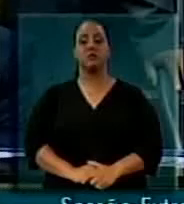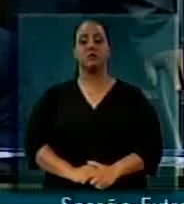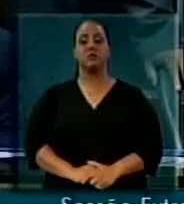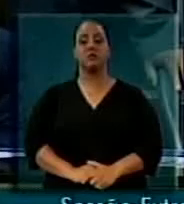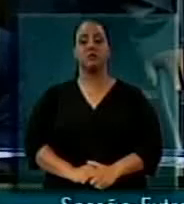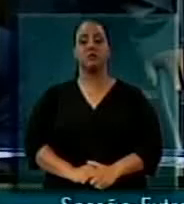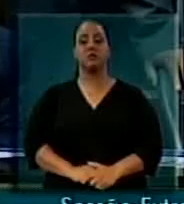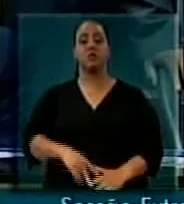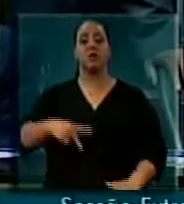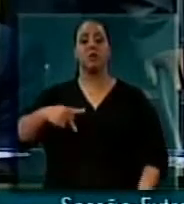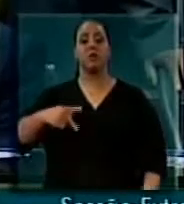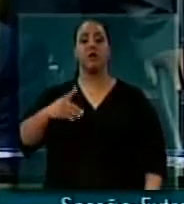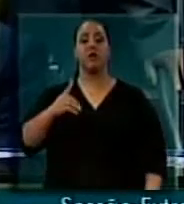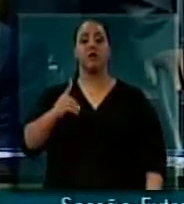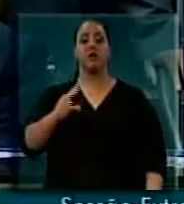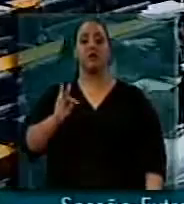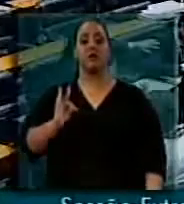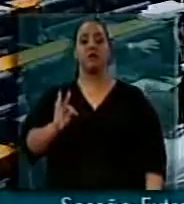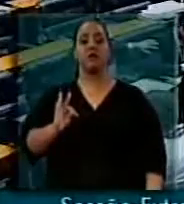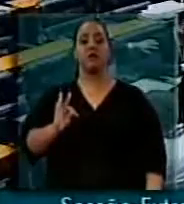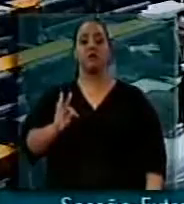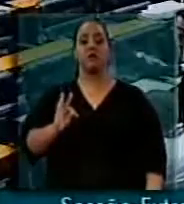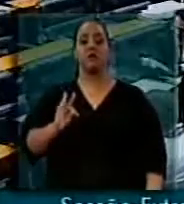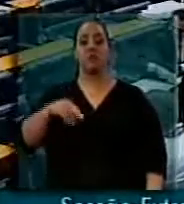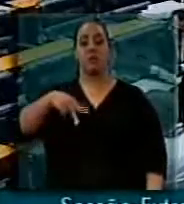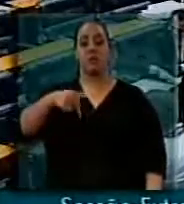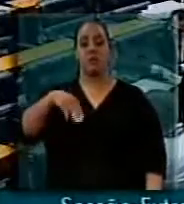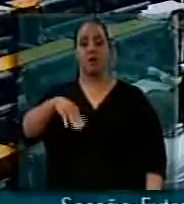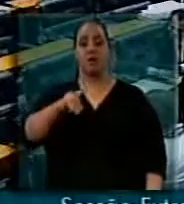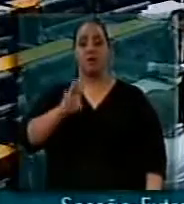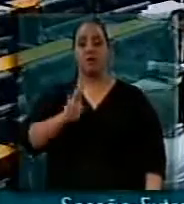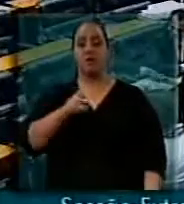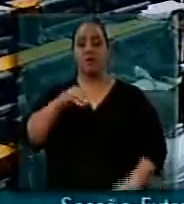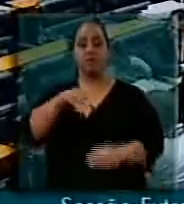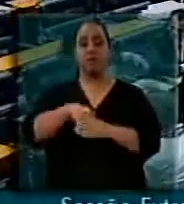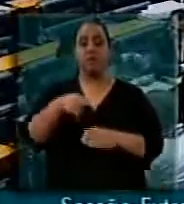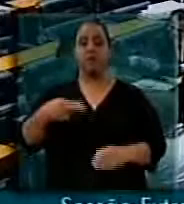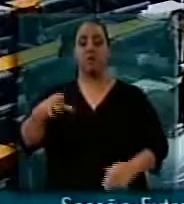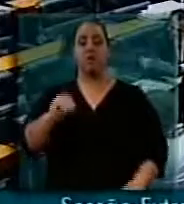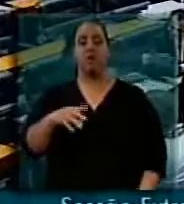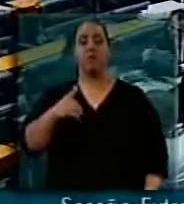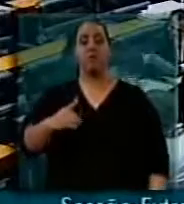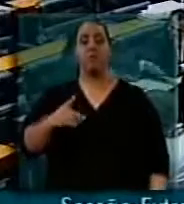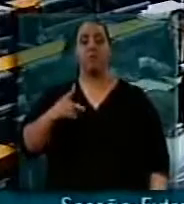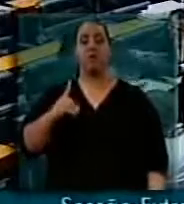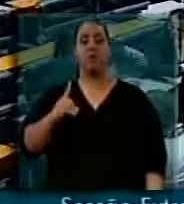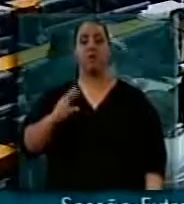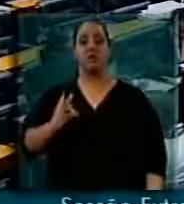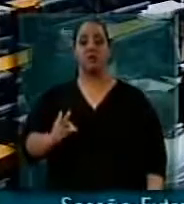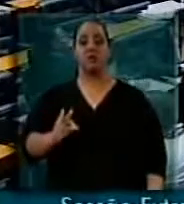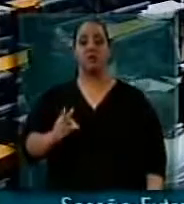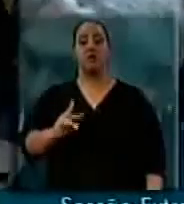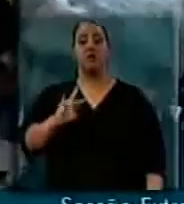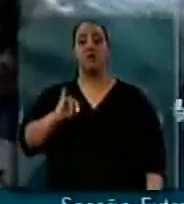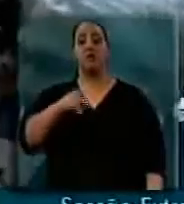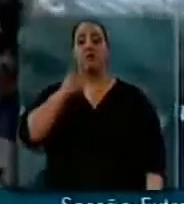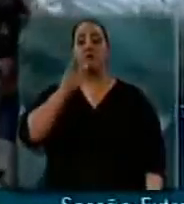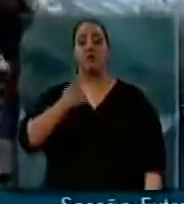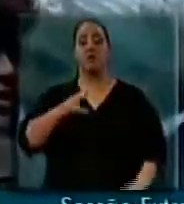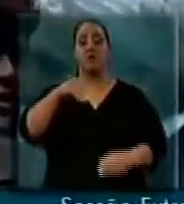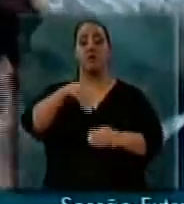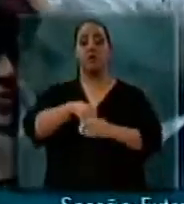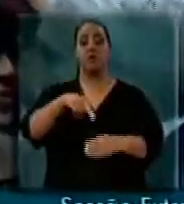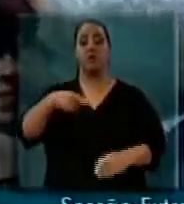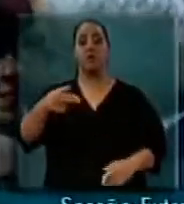O PDT vai indicar o voto não